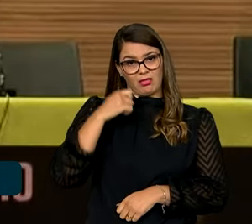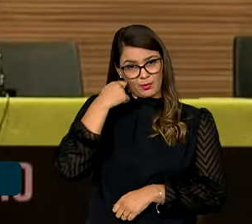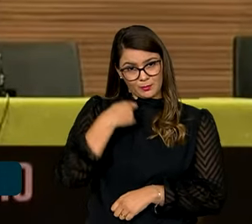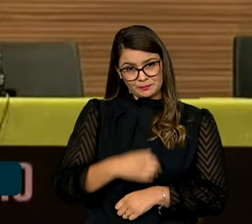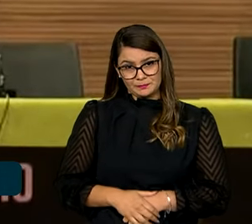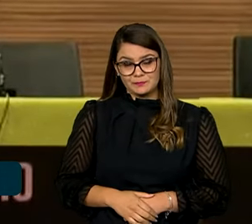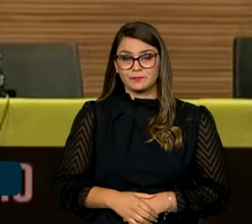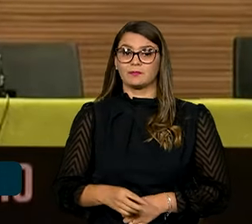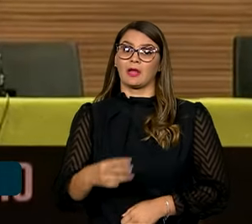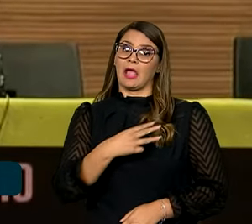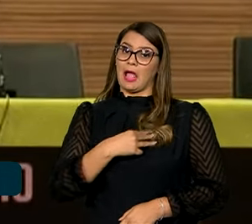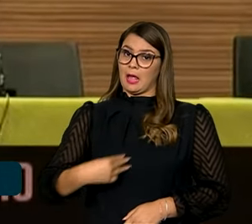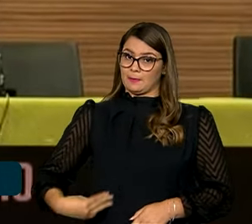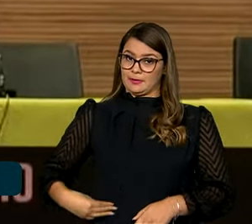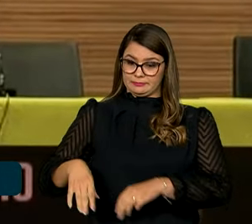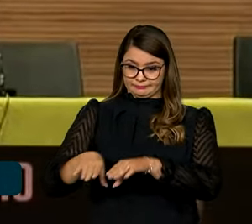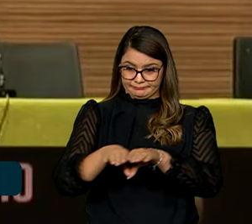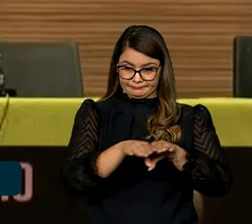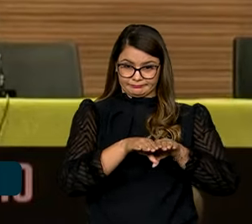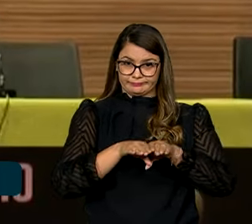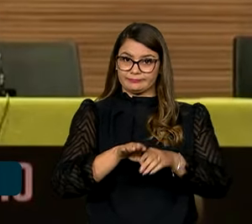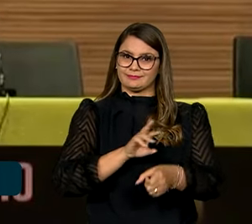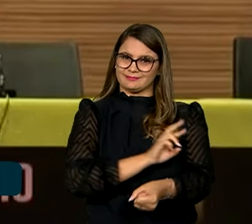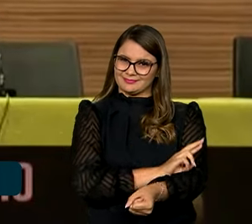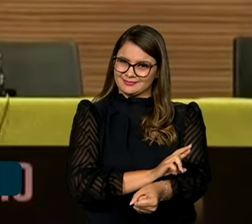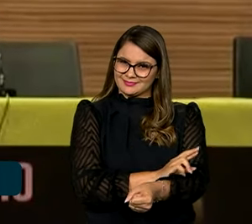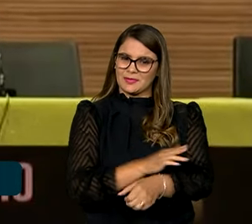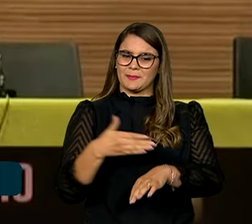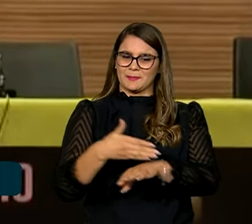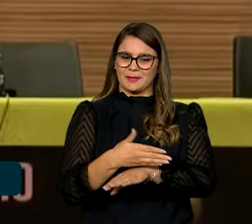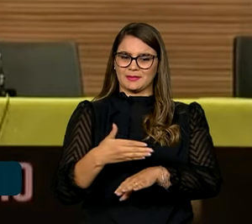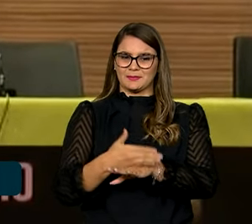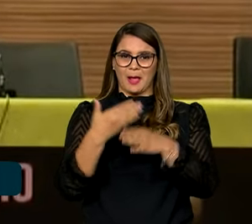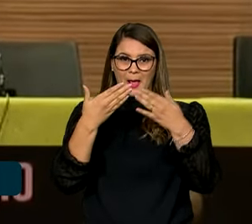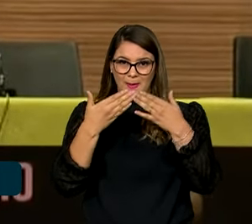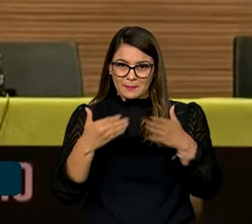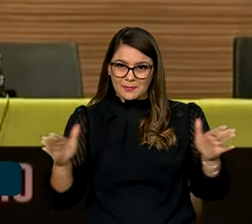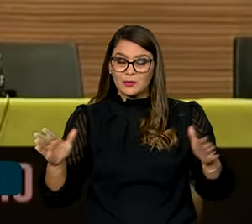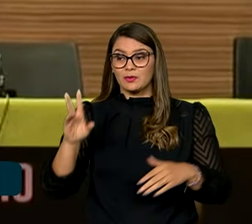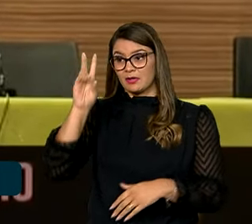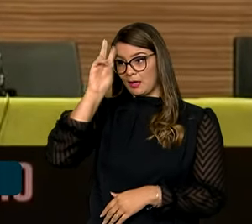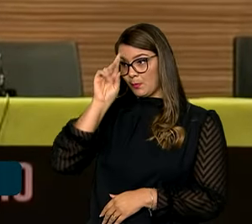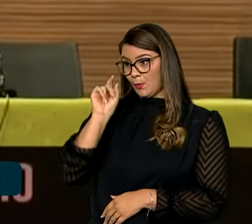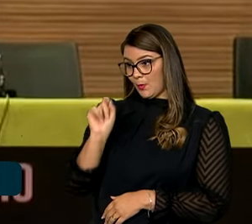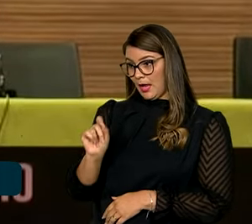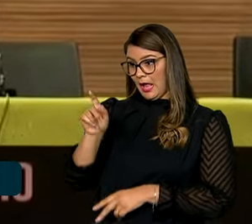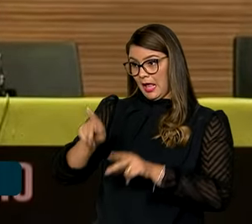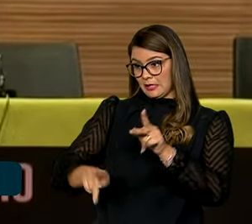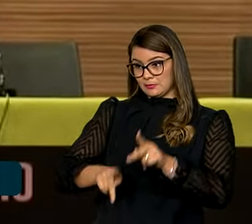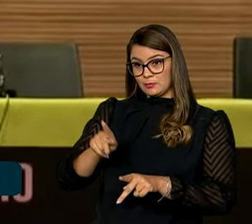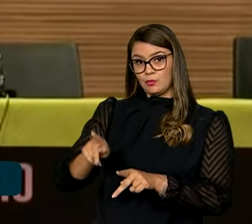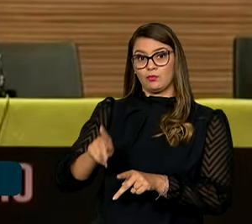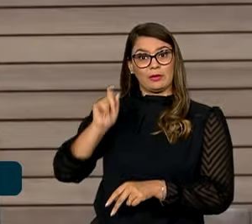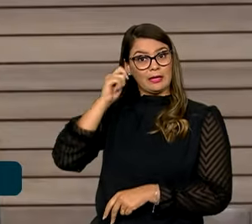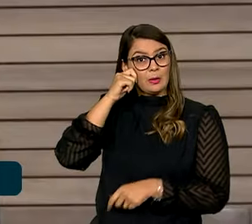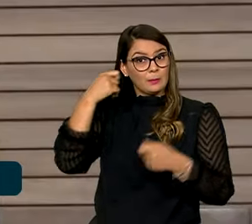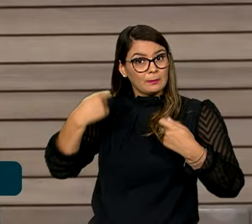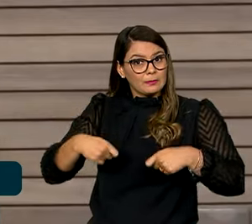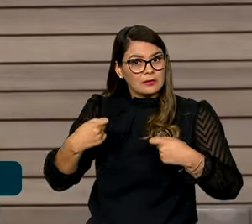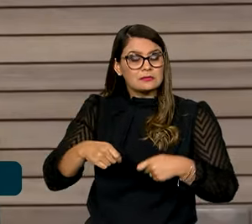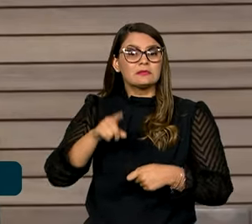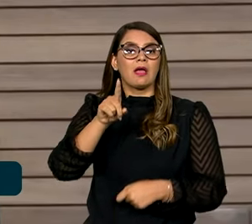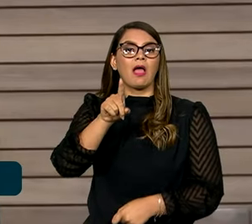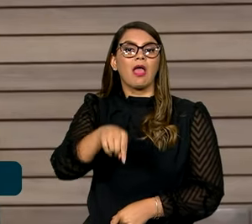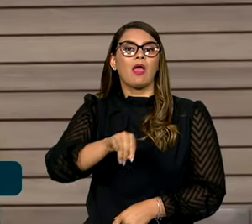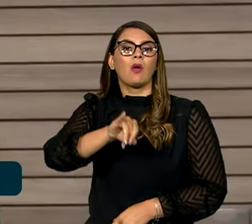A ministra da Igualdade Racial participou da abertura do evento e lembrou que o que as pessoas negras mais precisam é